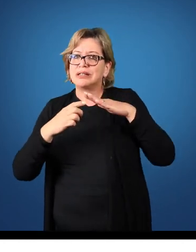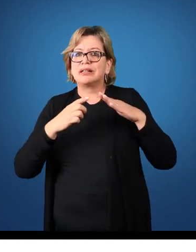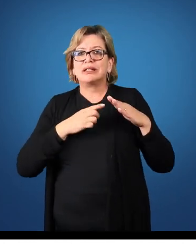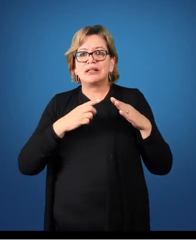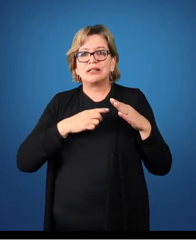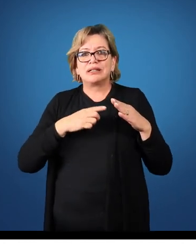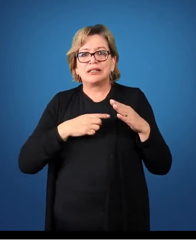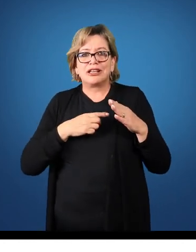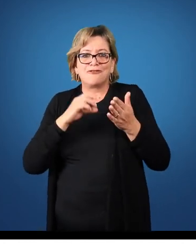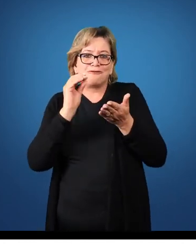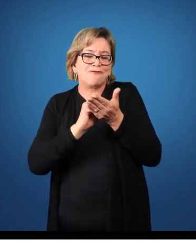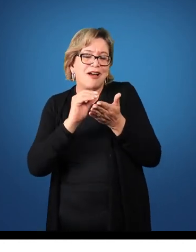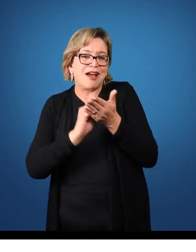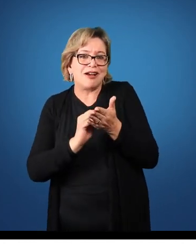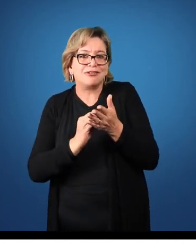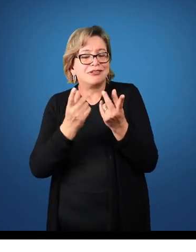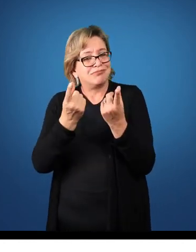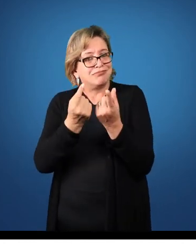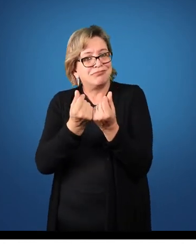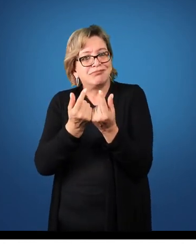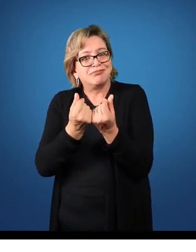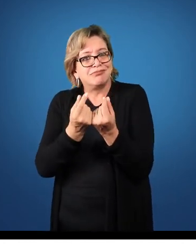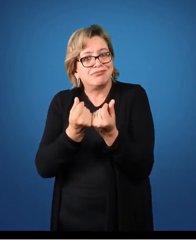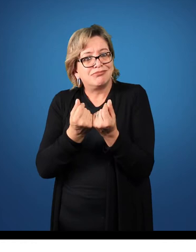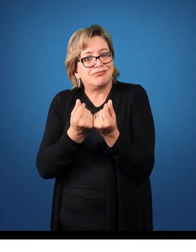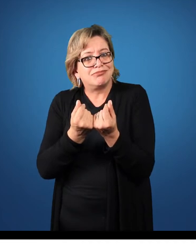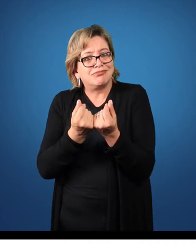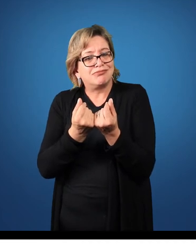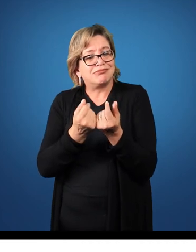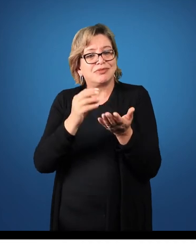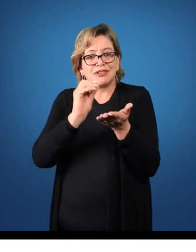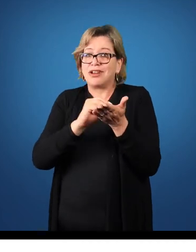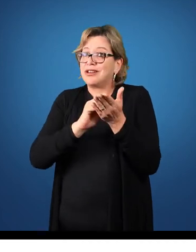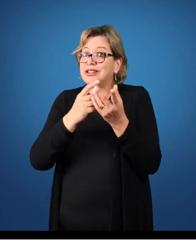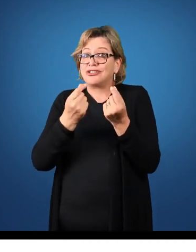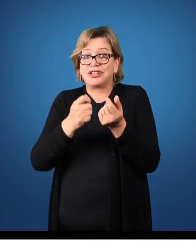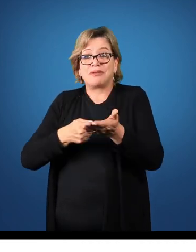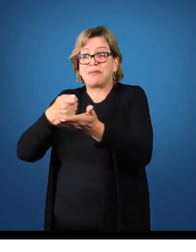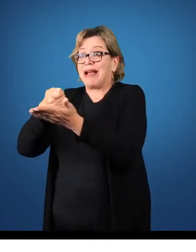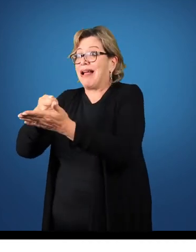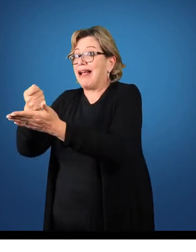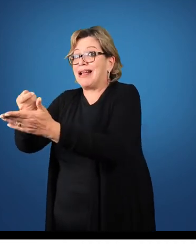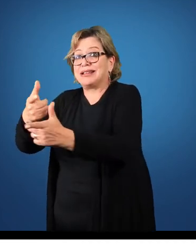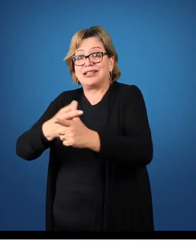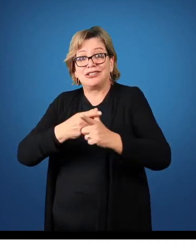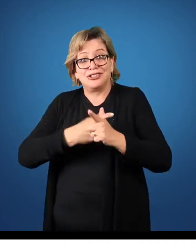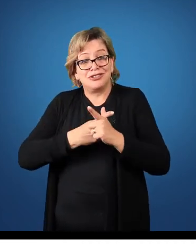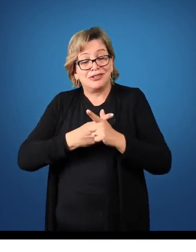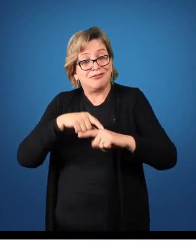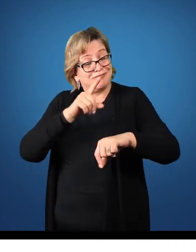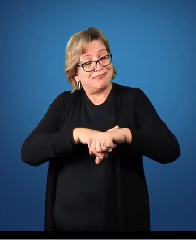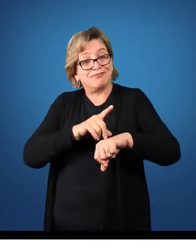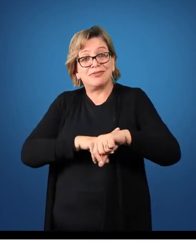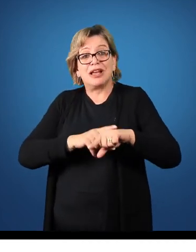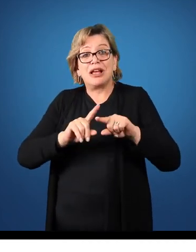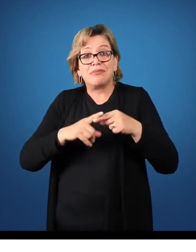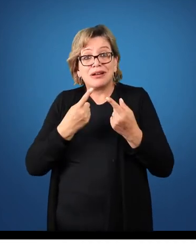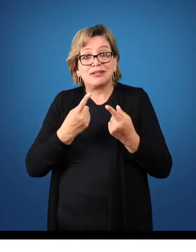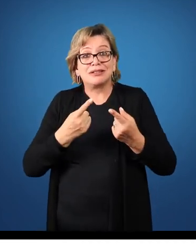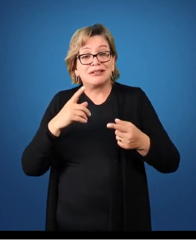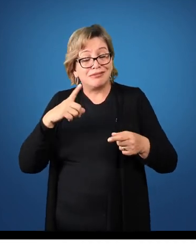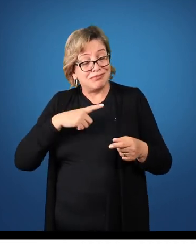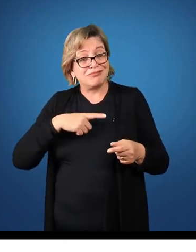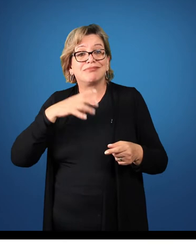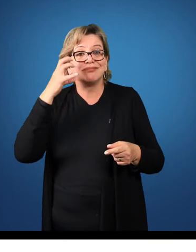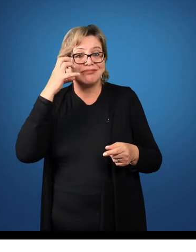falta de disponibilidade financeira, ou seja, faltam recursos para pagar as contas momentaneamente, mas elas são